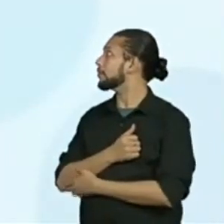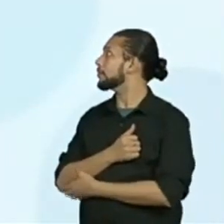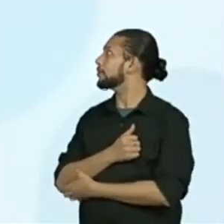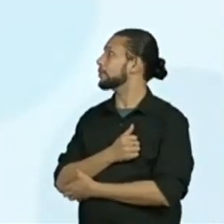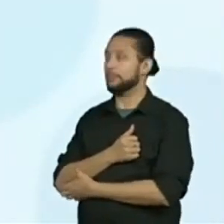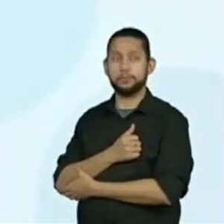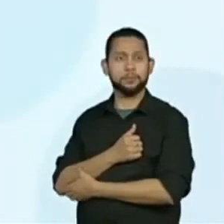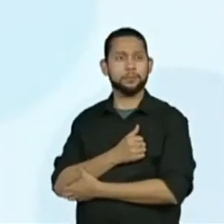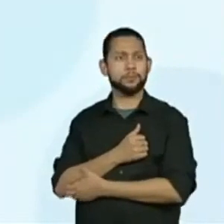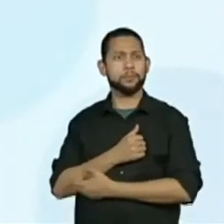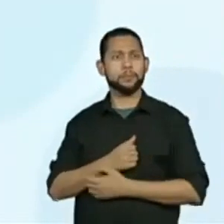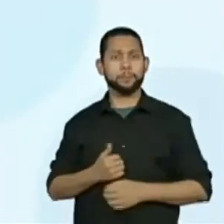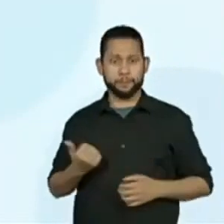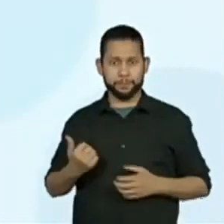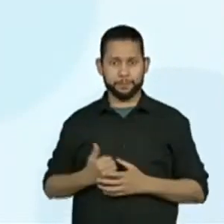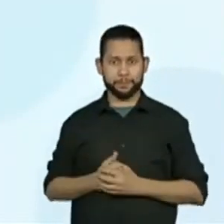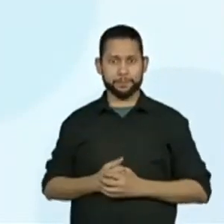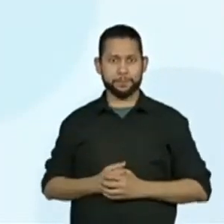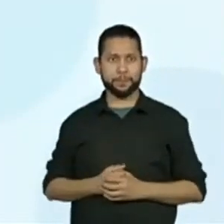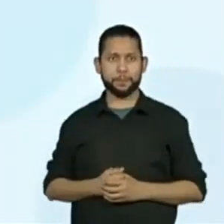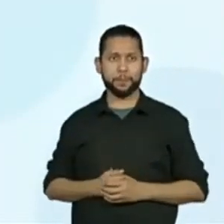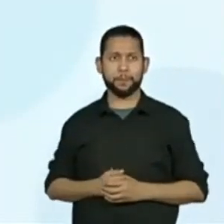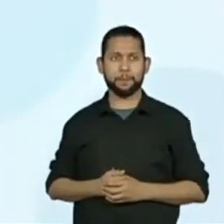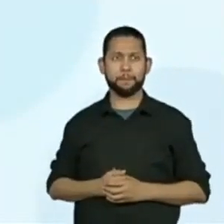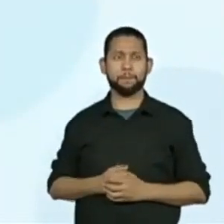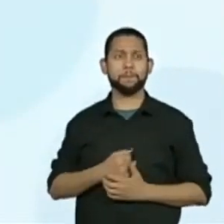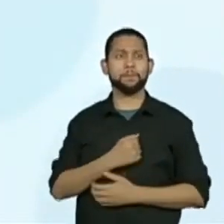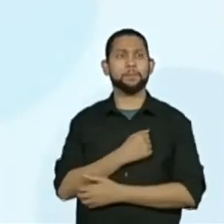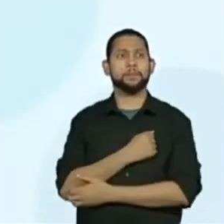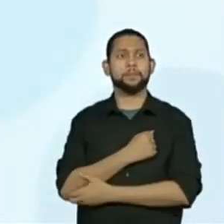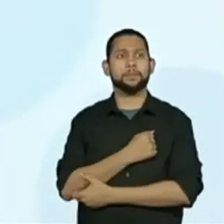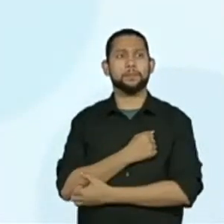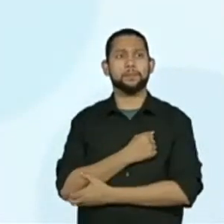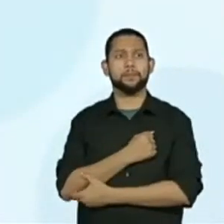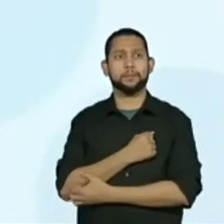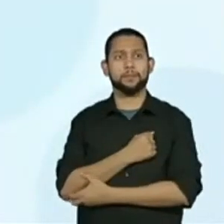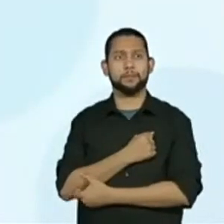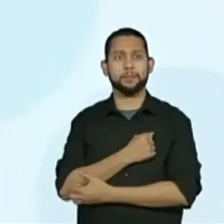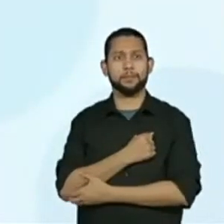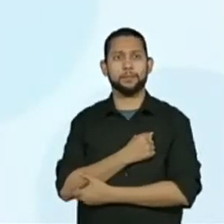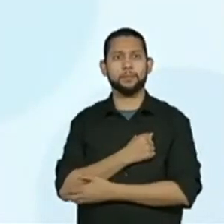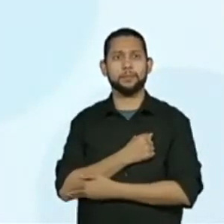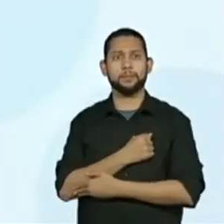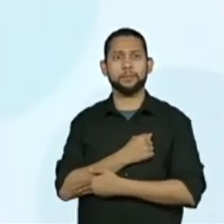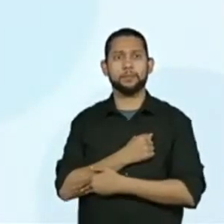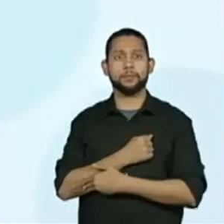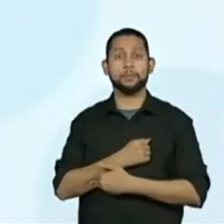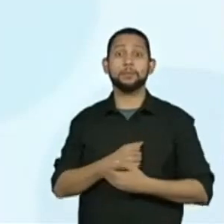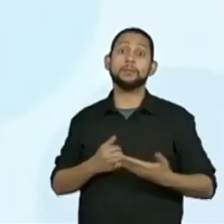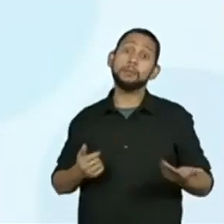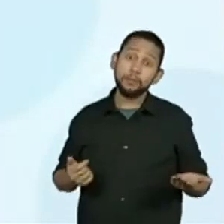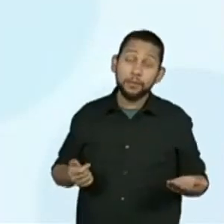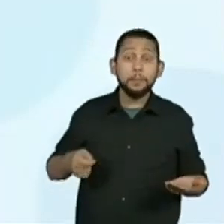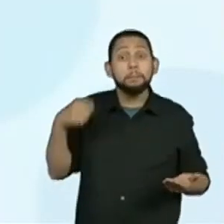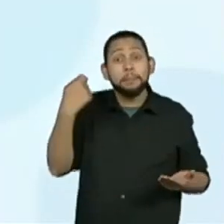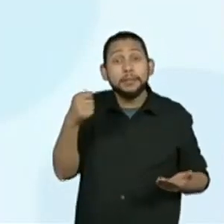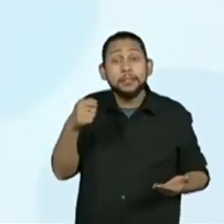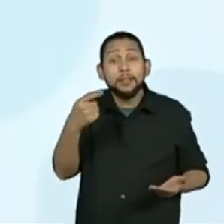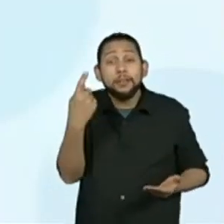Depende. Vou colocar da... Não vou repetir a palavra imaginação. Da interpretação...